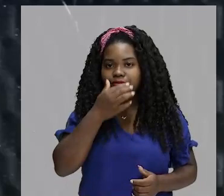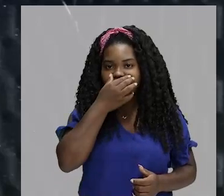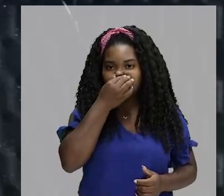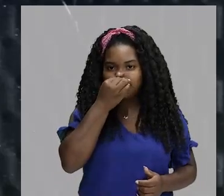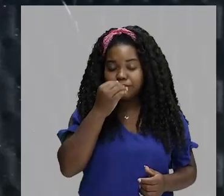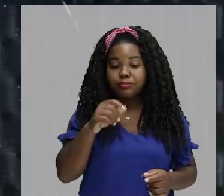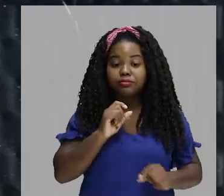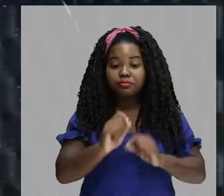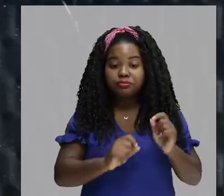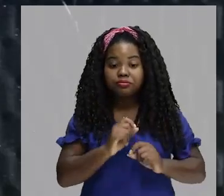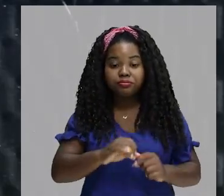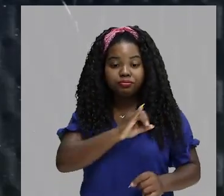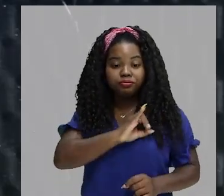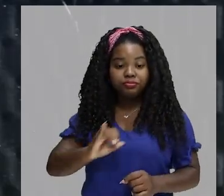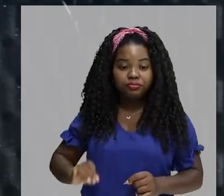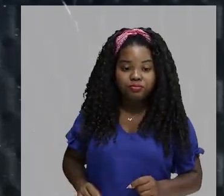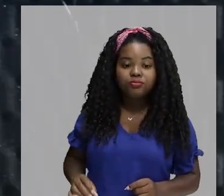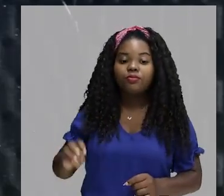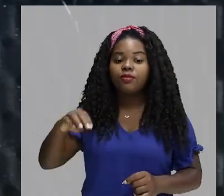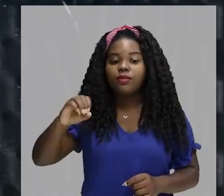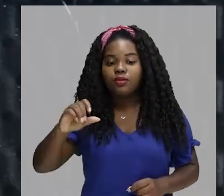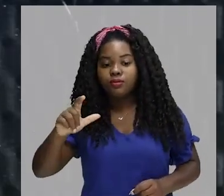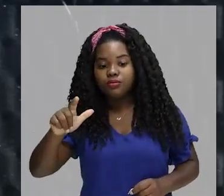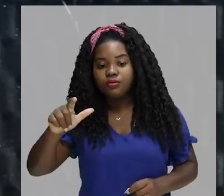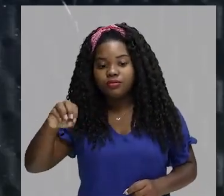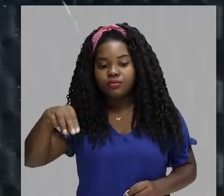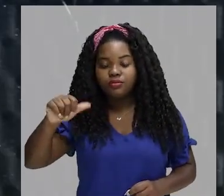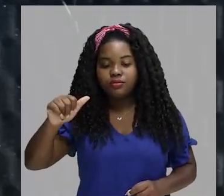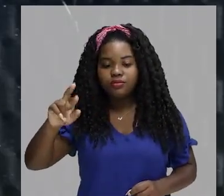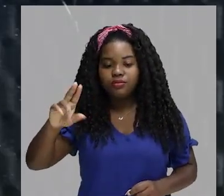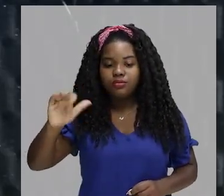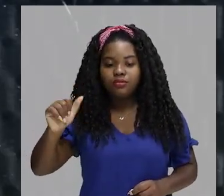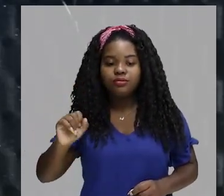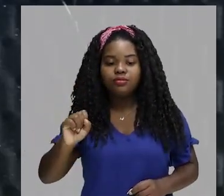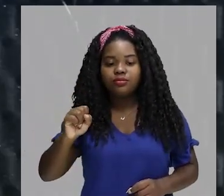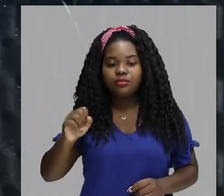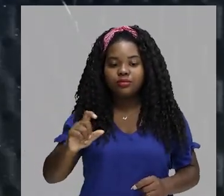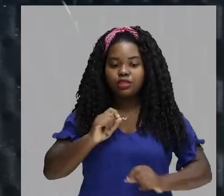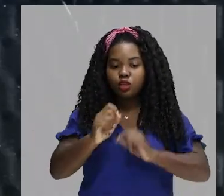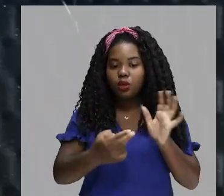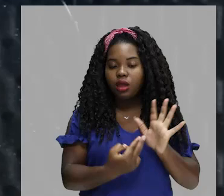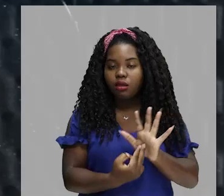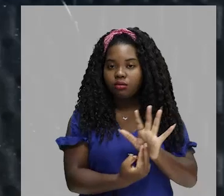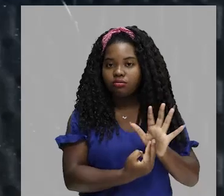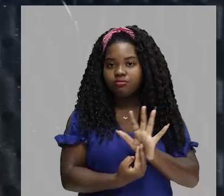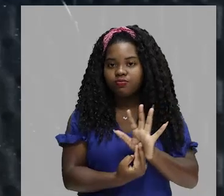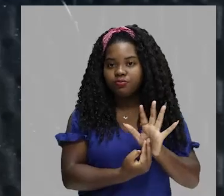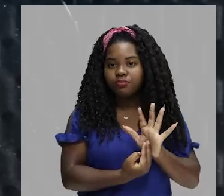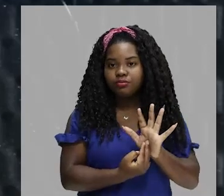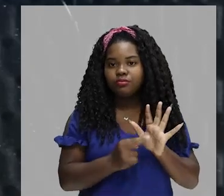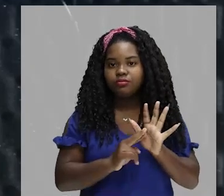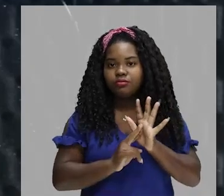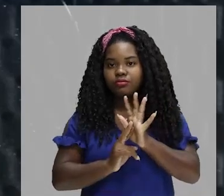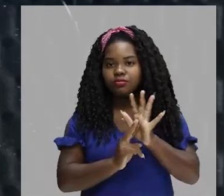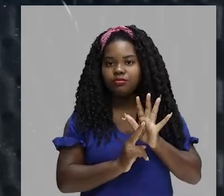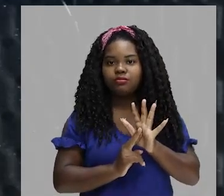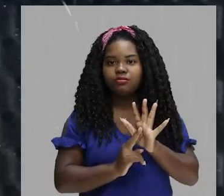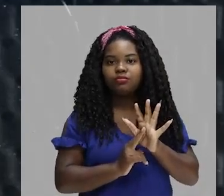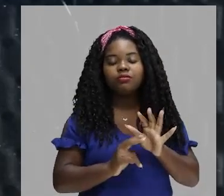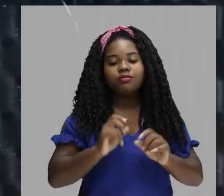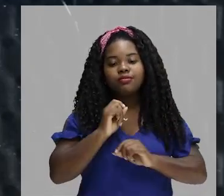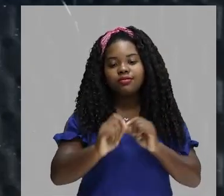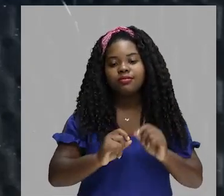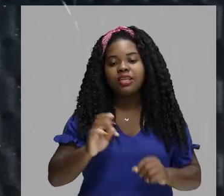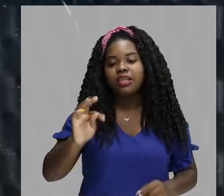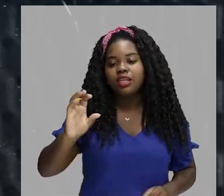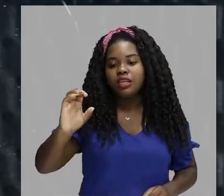esses imperadores, esses monarcas, eles se diziam representantes, olha só, representantes do